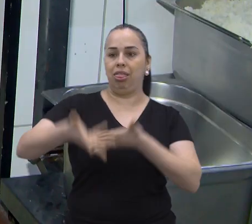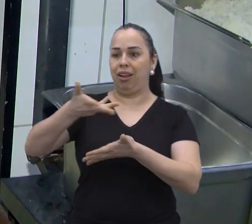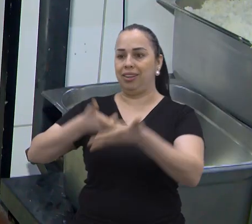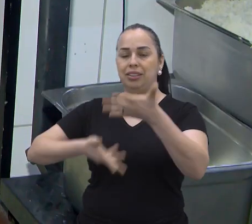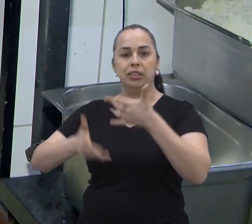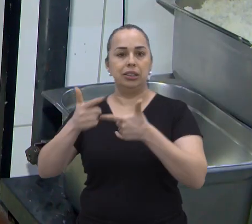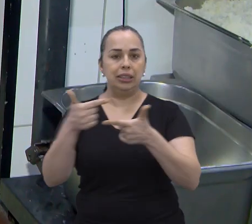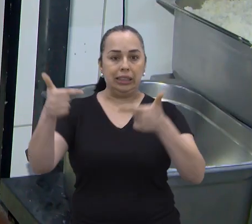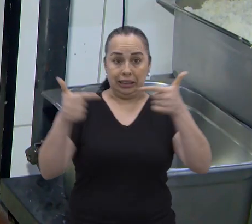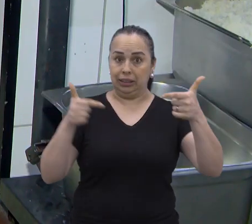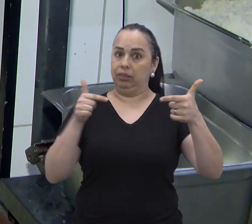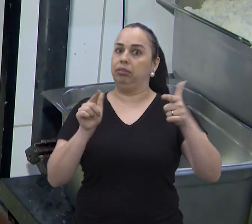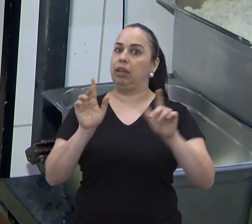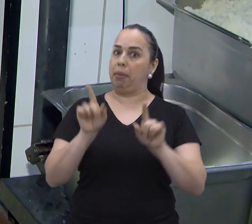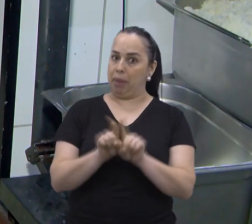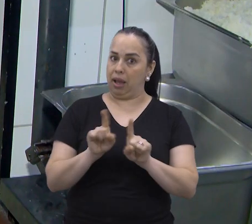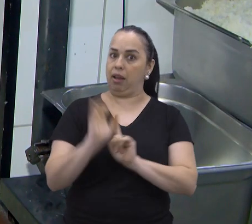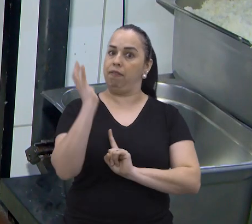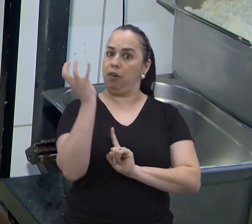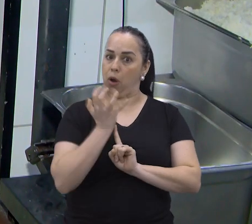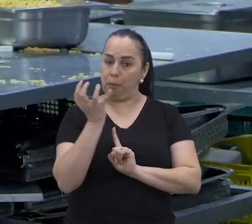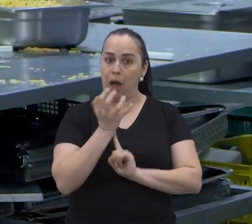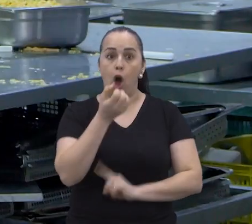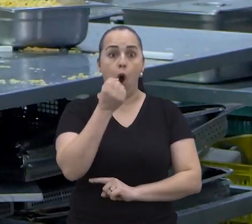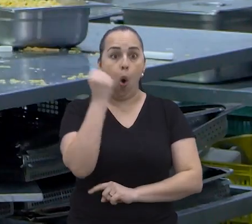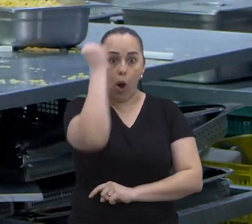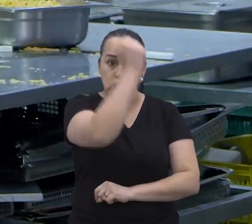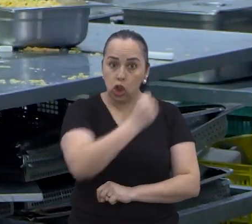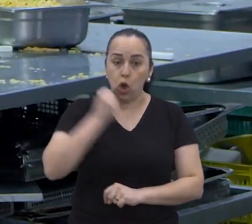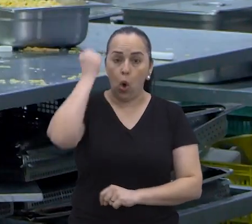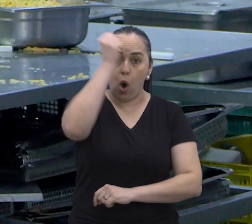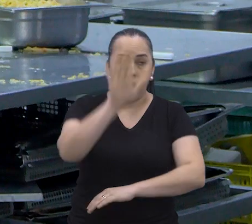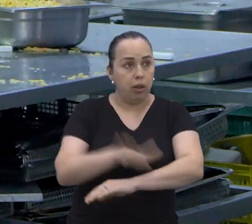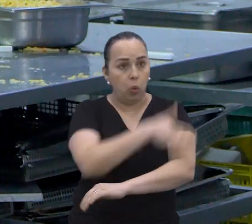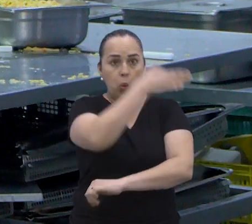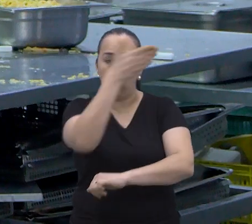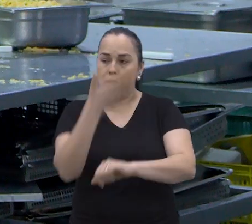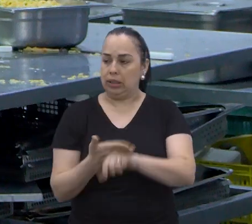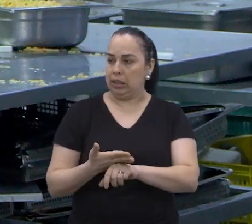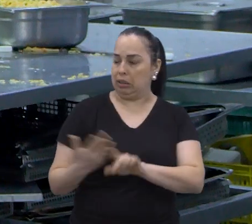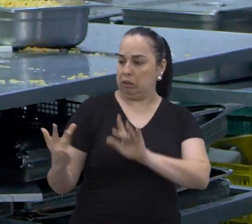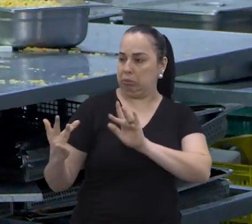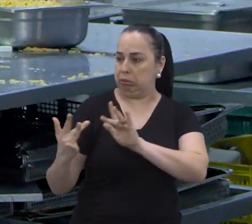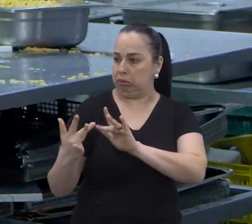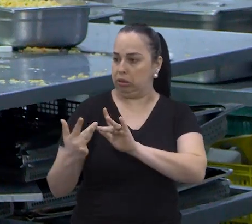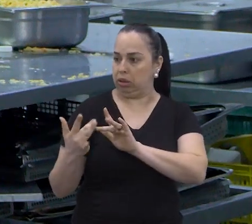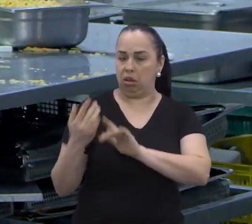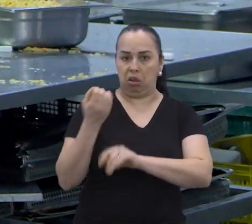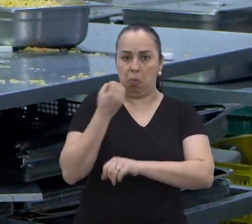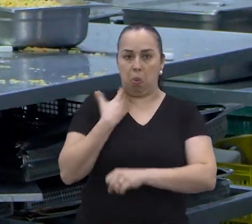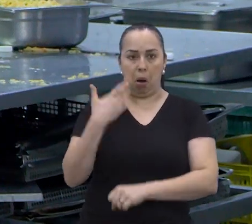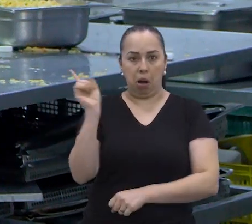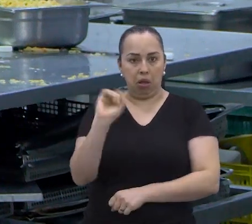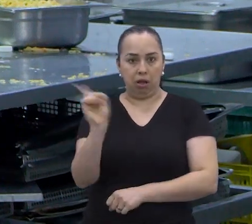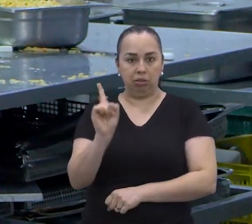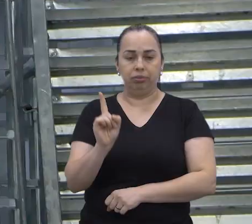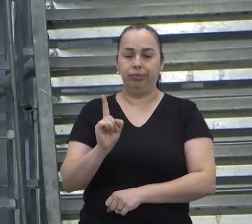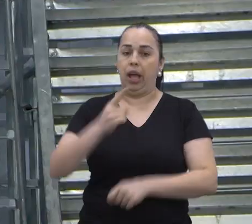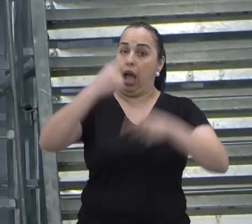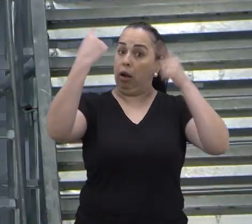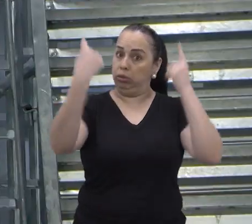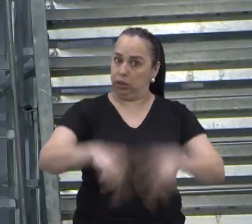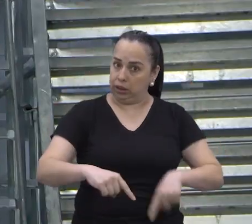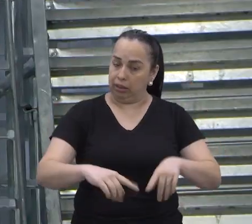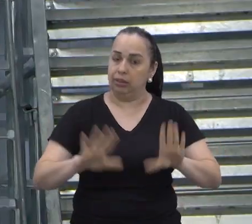clima entre os colaboradores também conta muito. Passar oito horas do dia ao lado de pessoas que não se dão bem